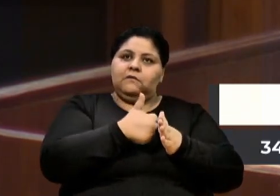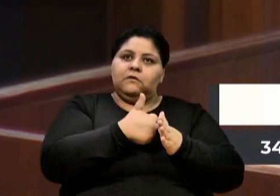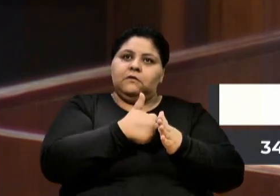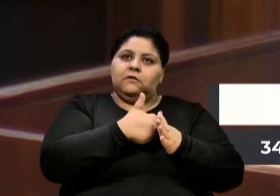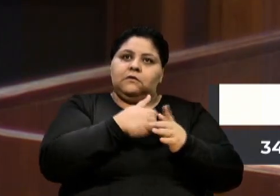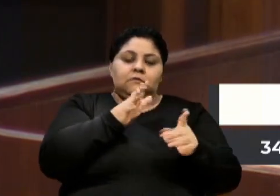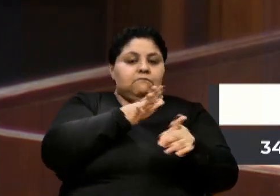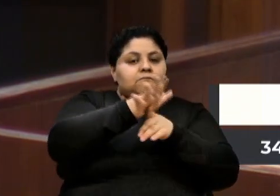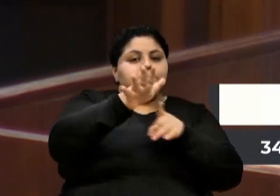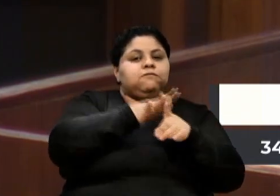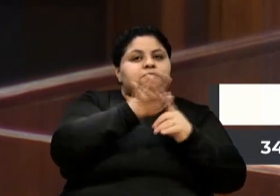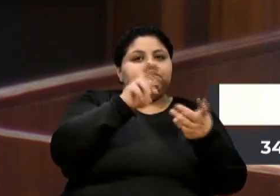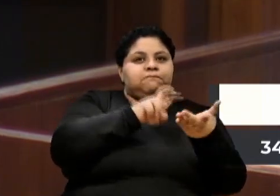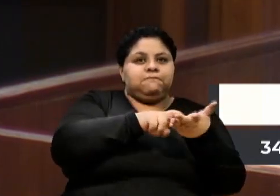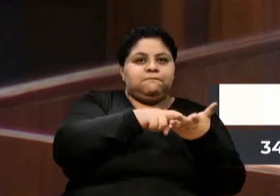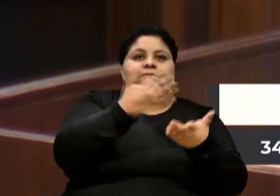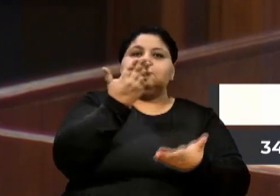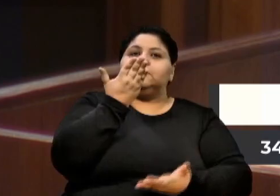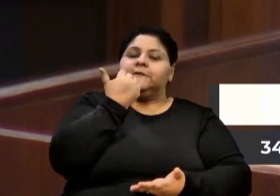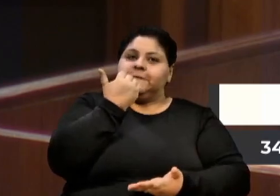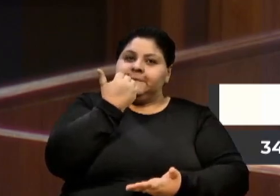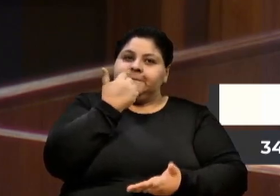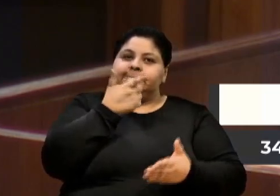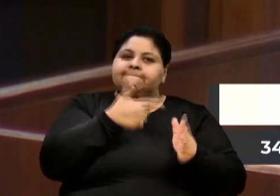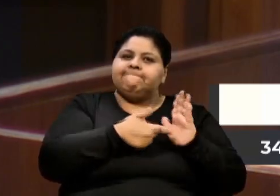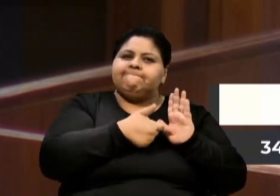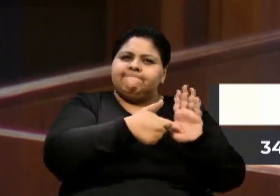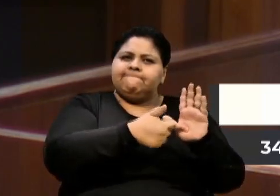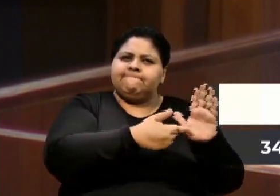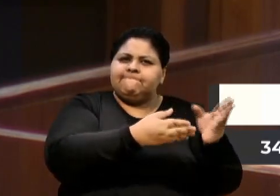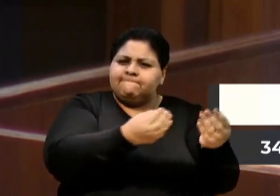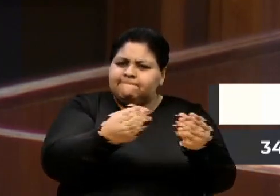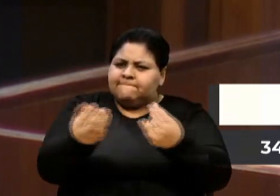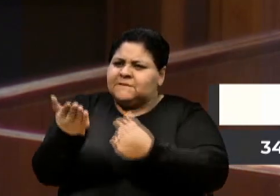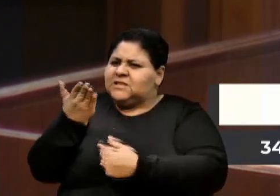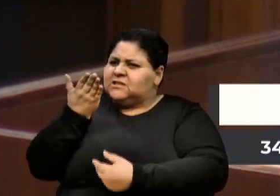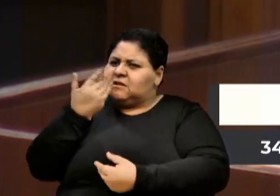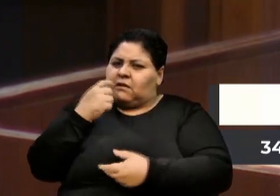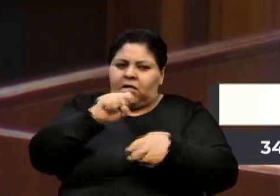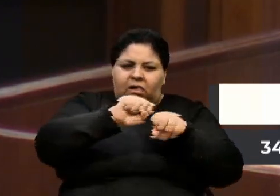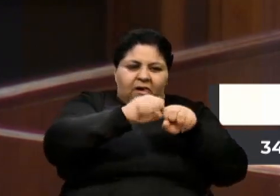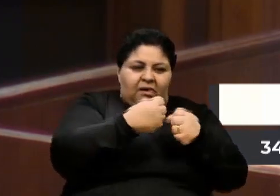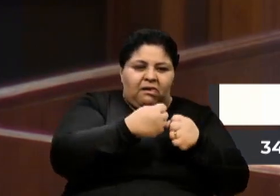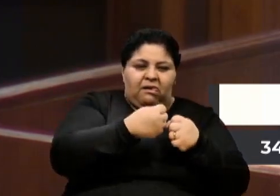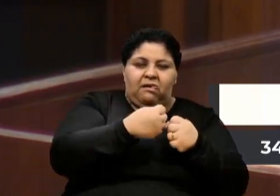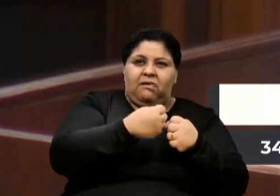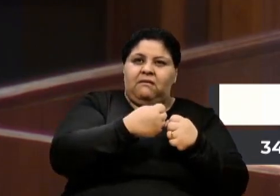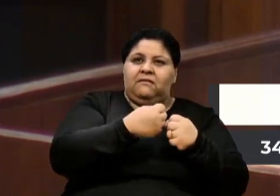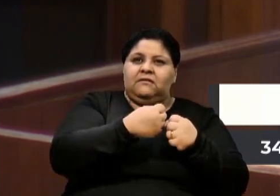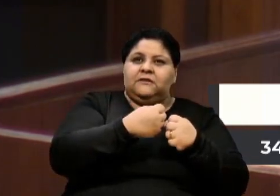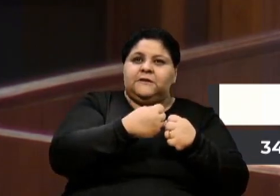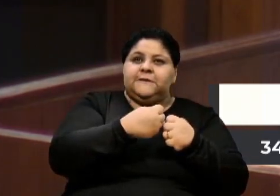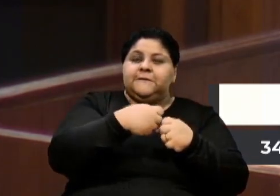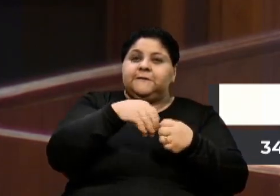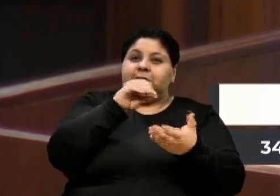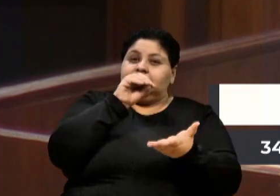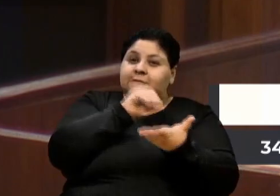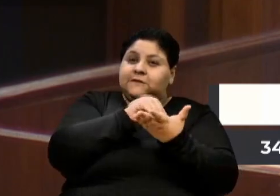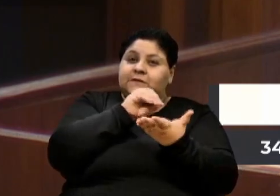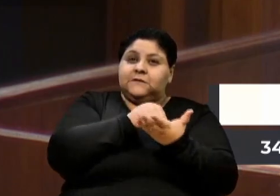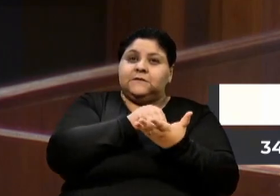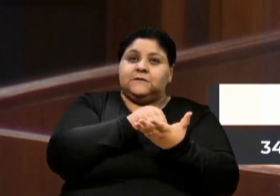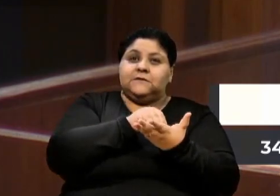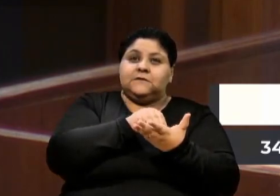Banco de Alimentos, que apresentou que muita comida estraga, não consegue ser mantida, por falta destes